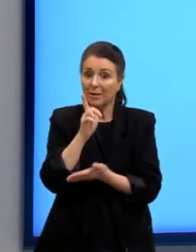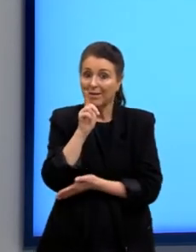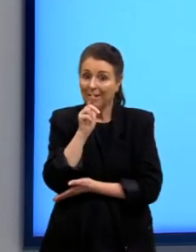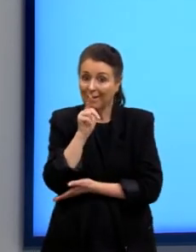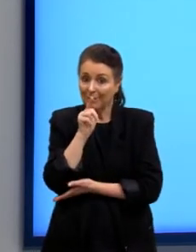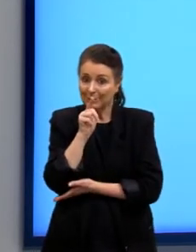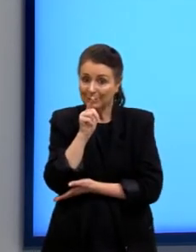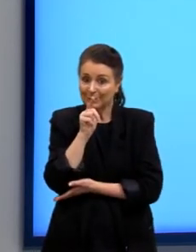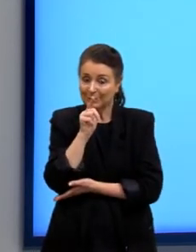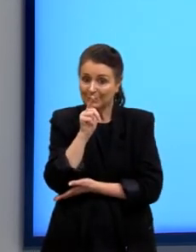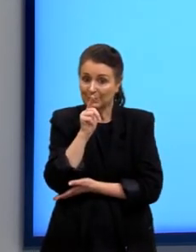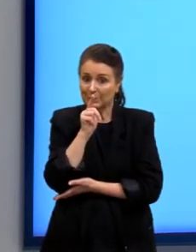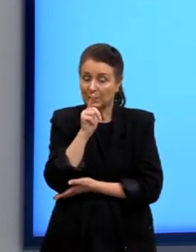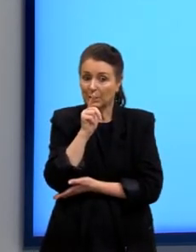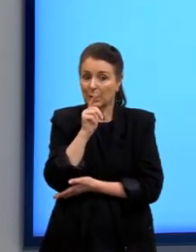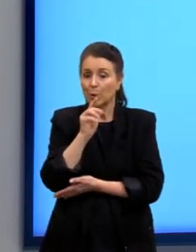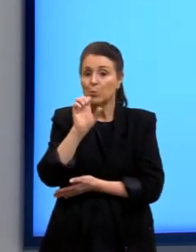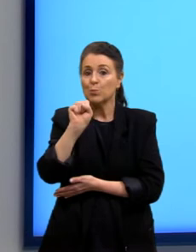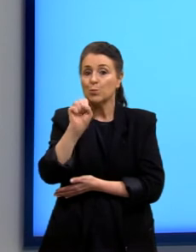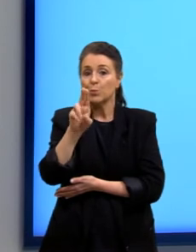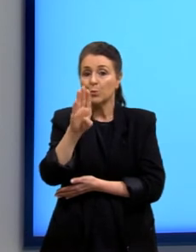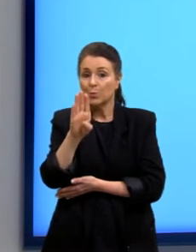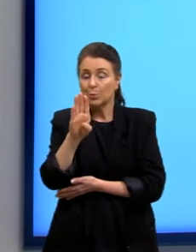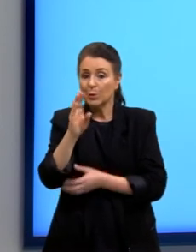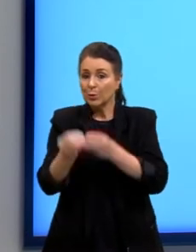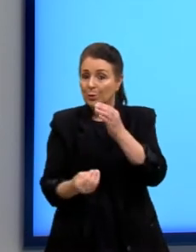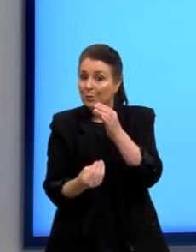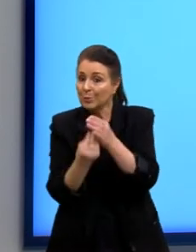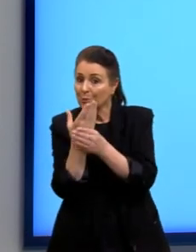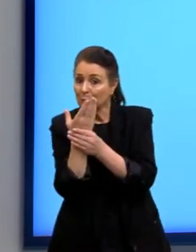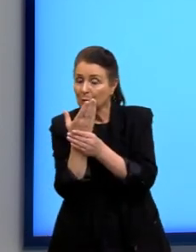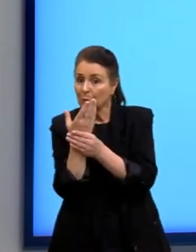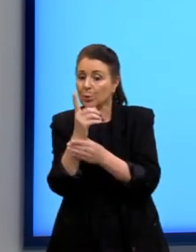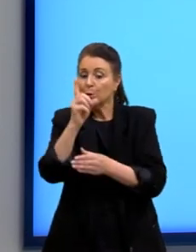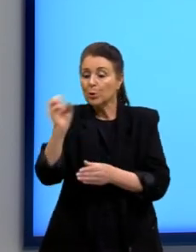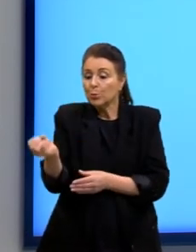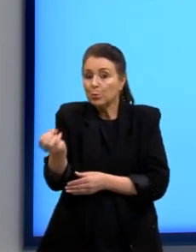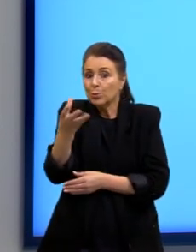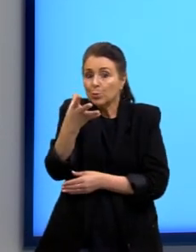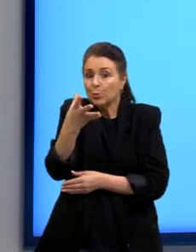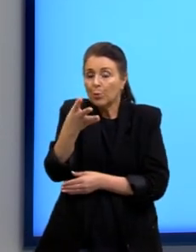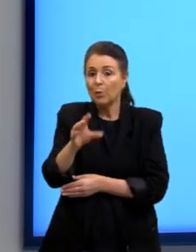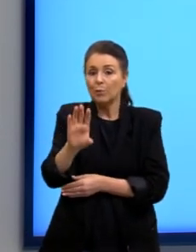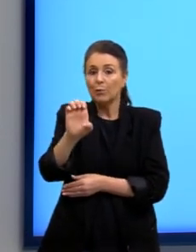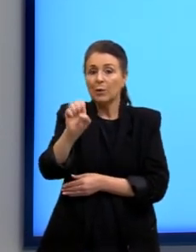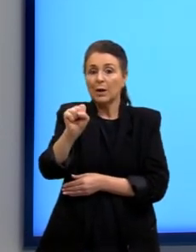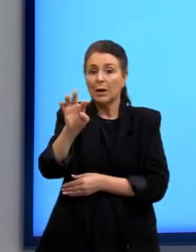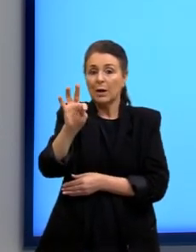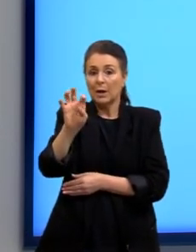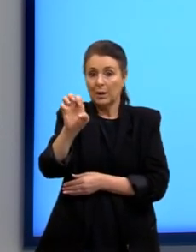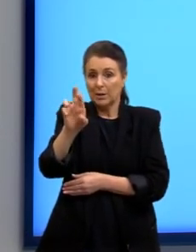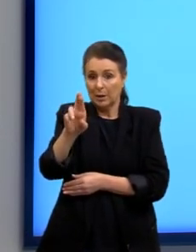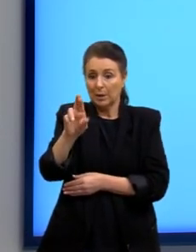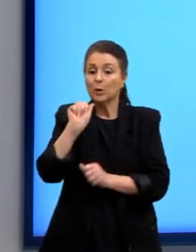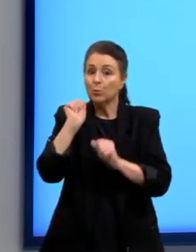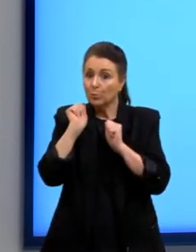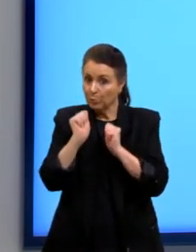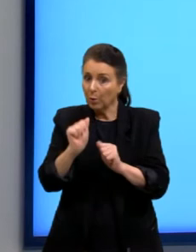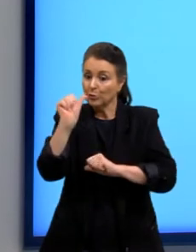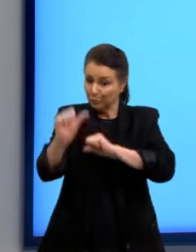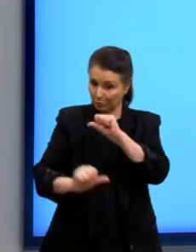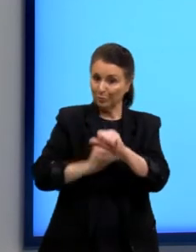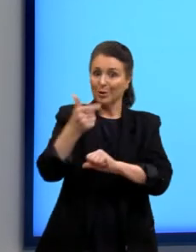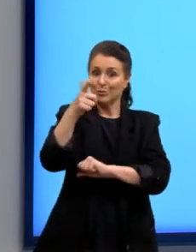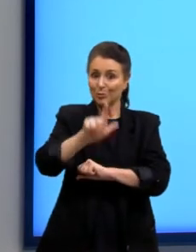como um subproduto e o novo éster. Essa reação ela é reversível, por isso que é importante a gente entender essa